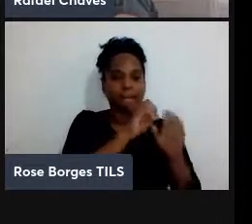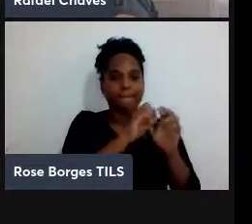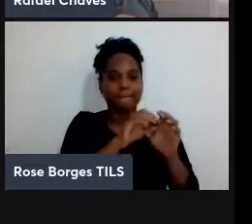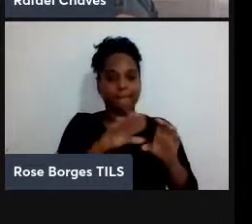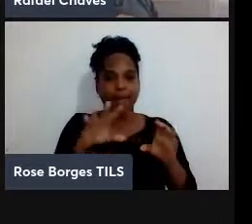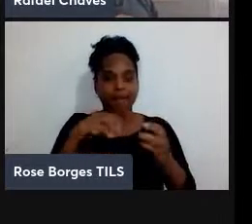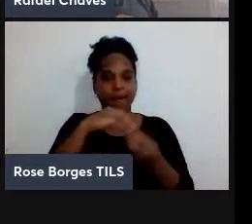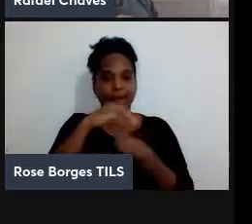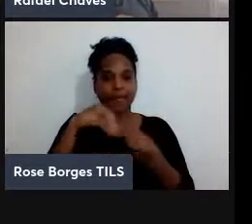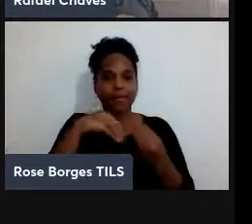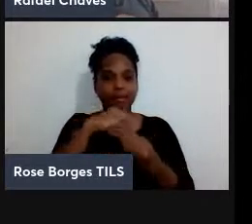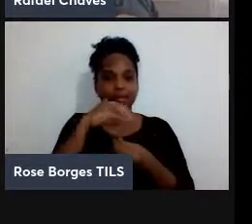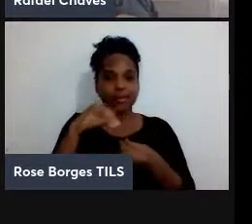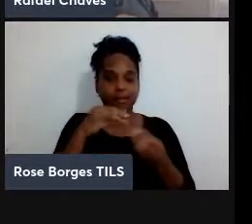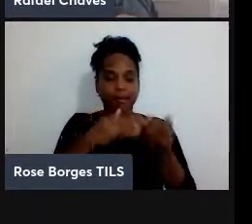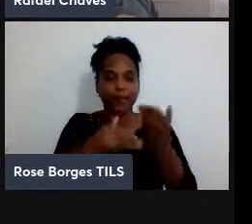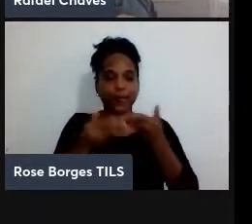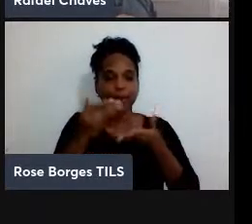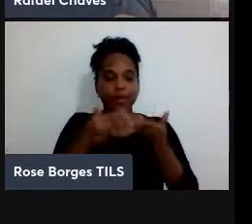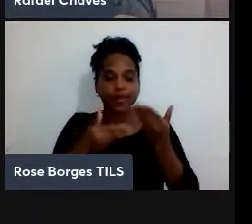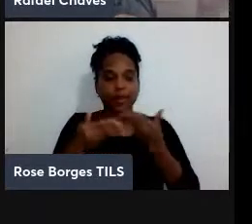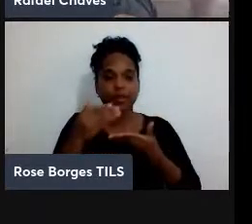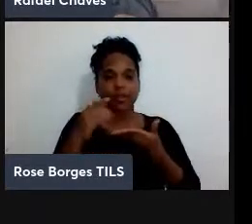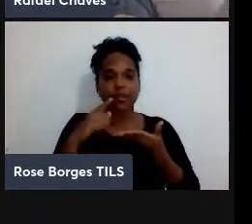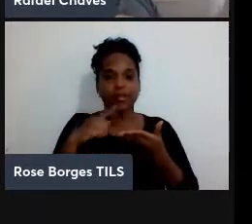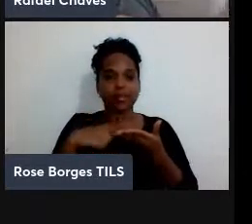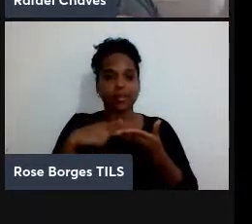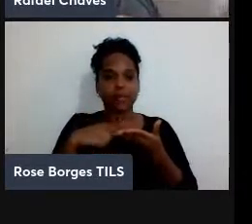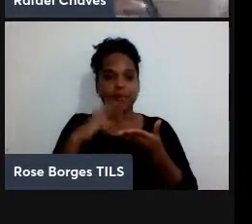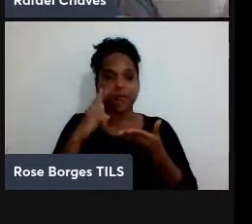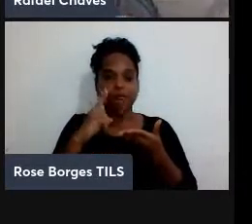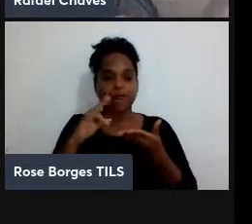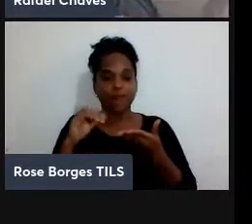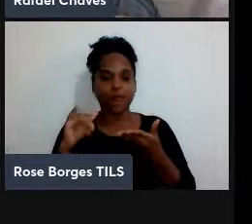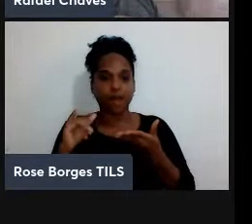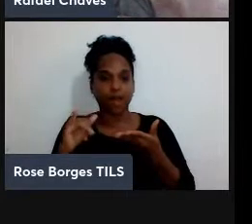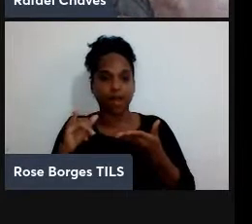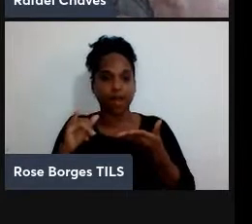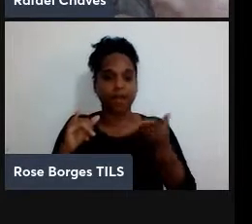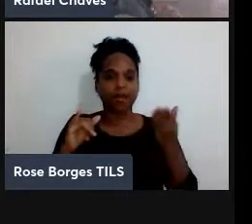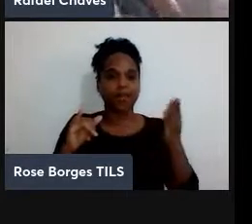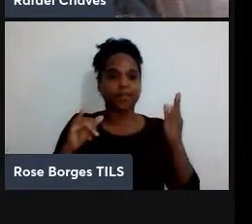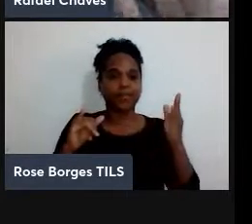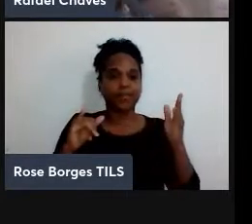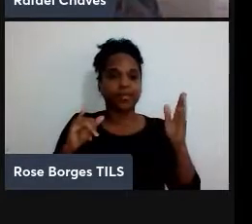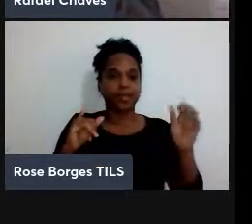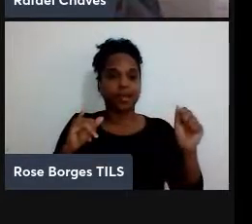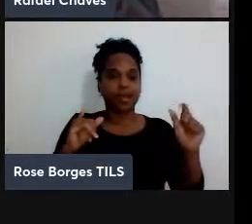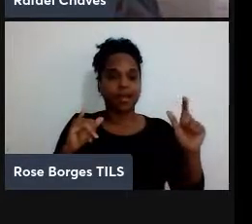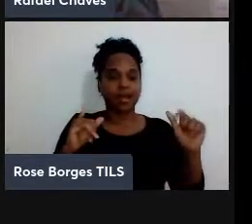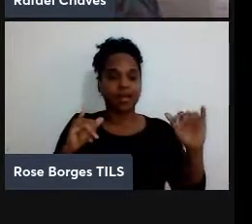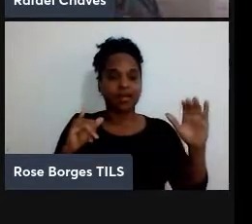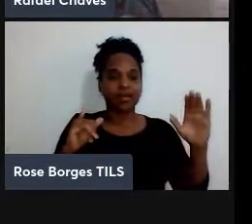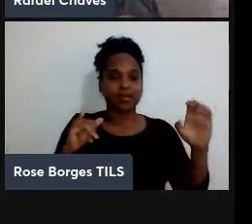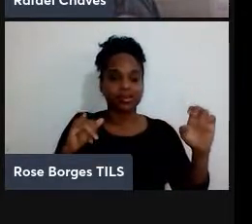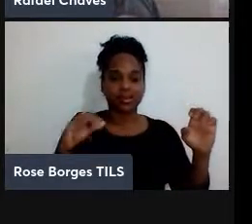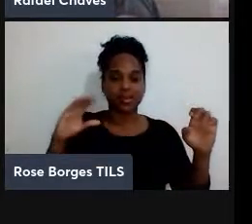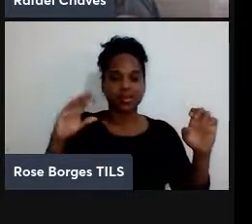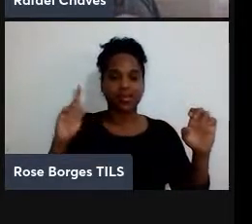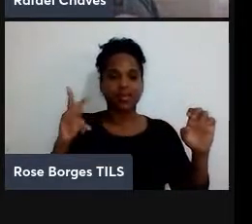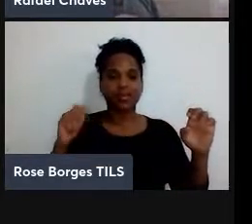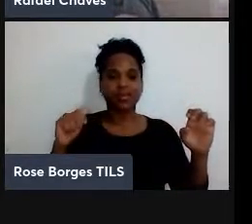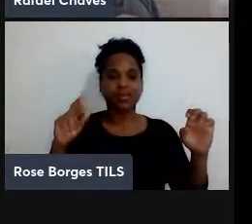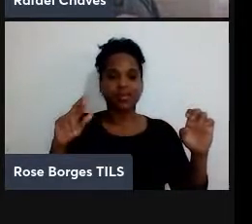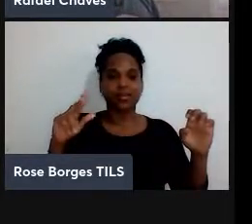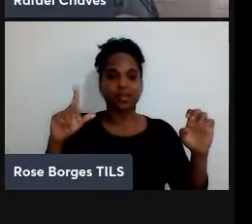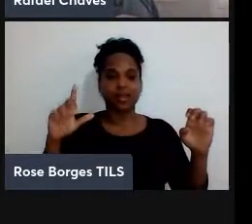ele compartilha com a Alice, agora ele passa a ser compartilhado entre a Alice e o Charlie. E o que é interessante aqui é que as